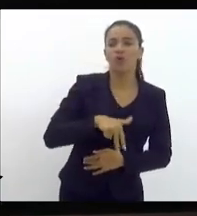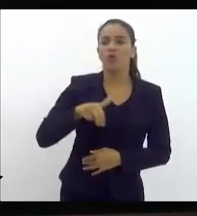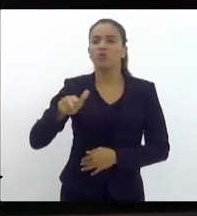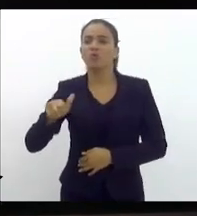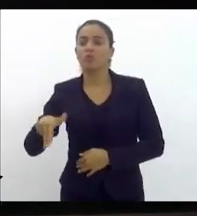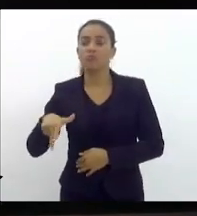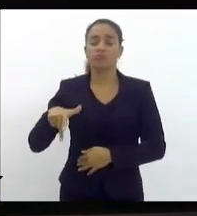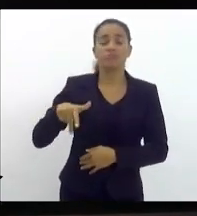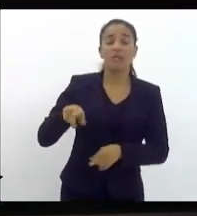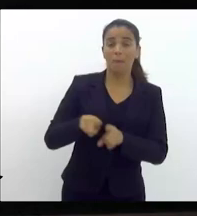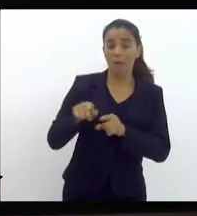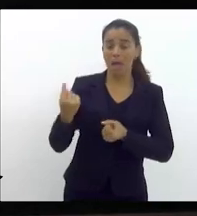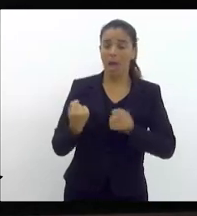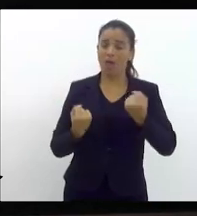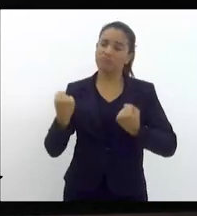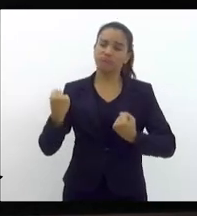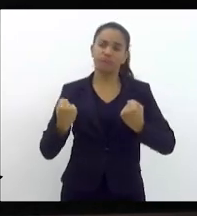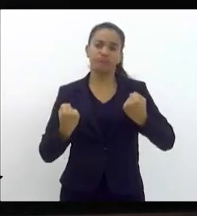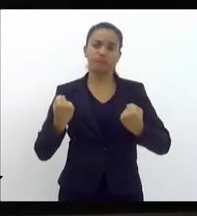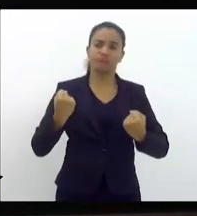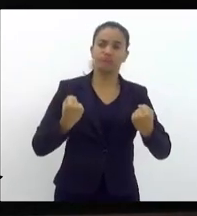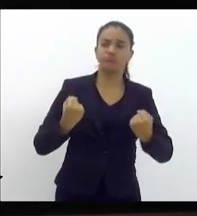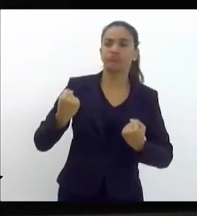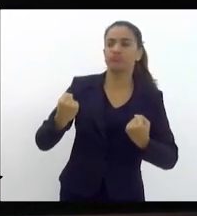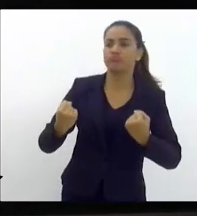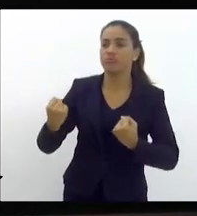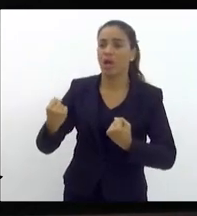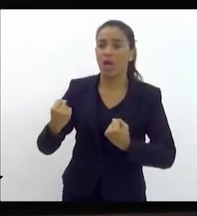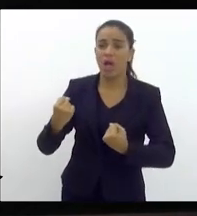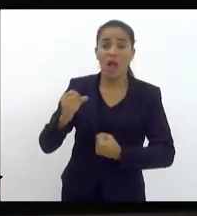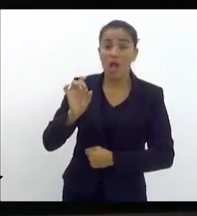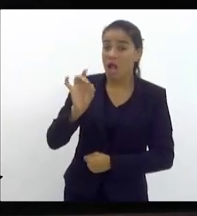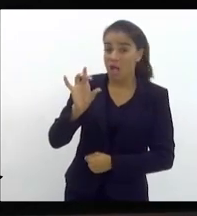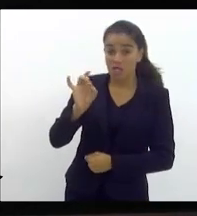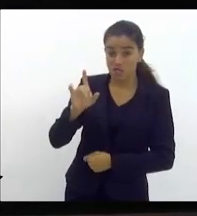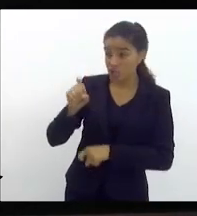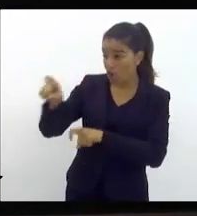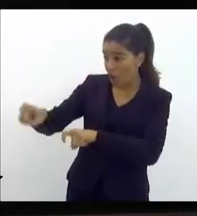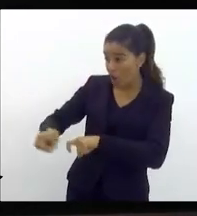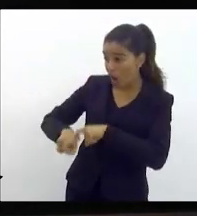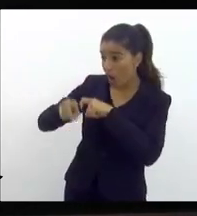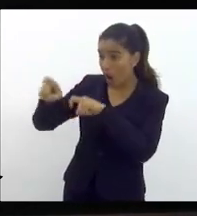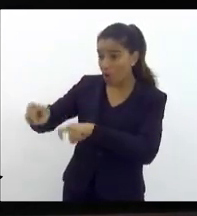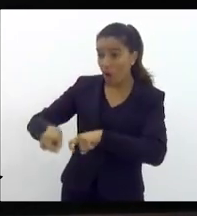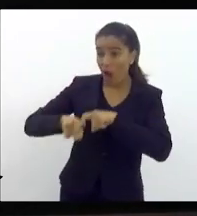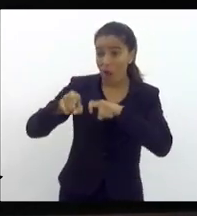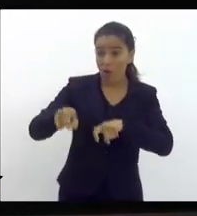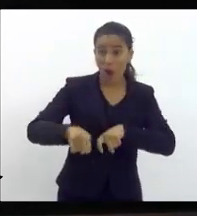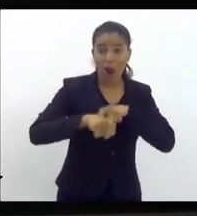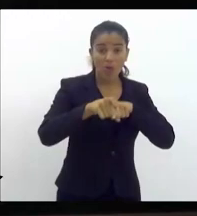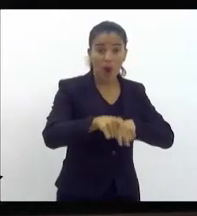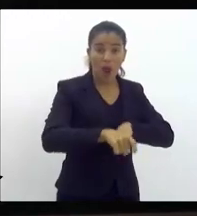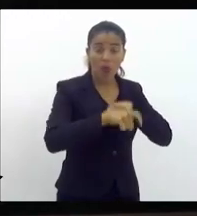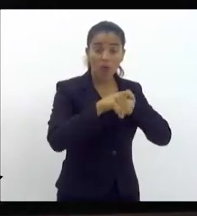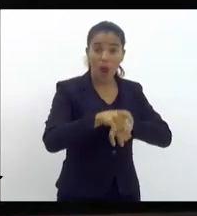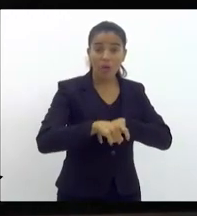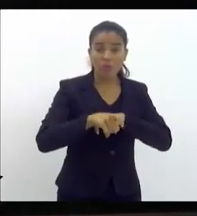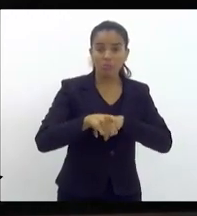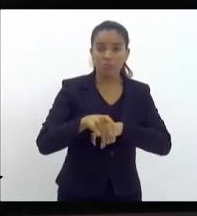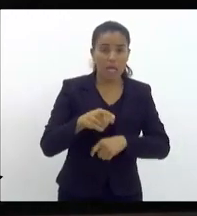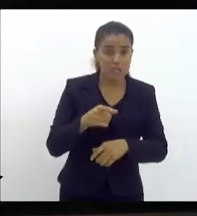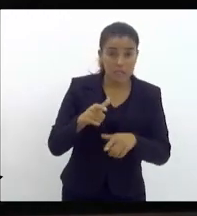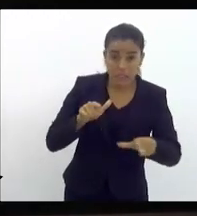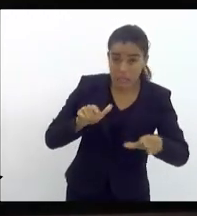com ela de carro. Nos Paulo, é só agro, é o agro do milho, o agro da soja, emprego você não tem.